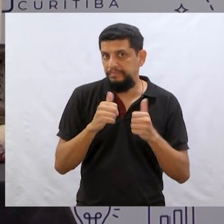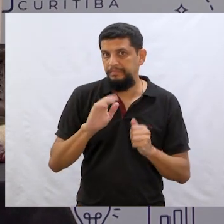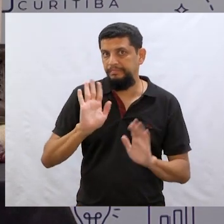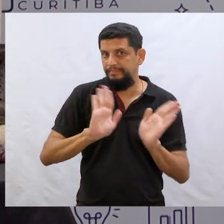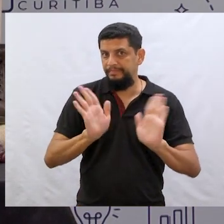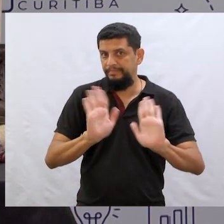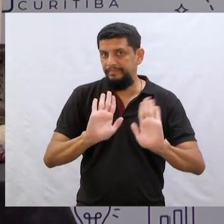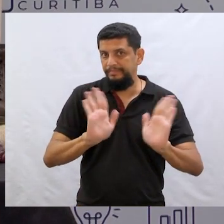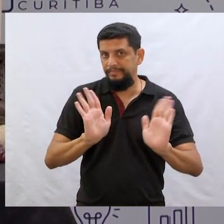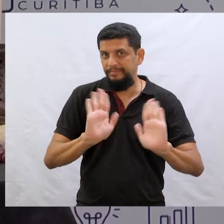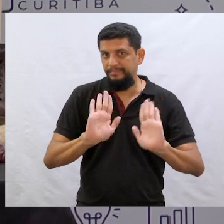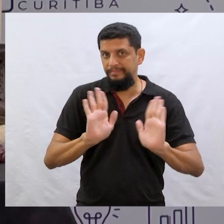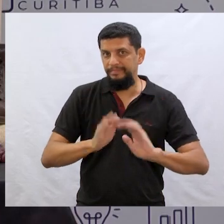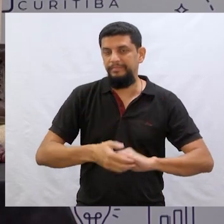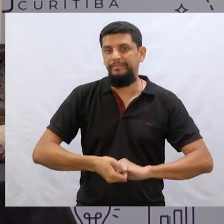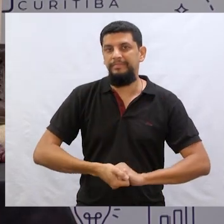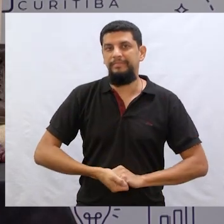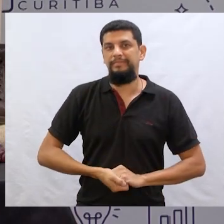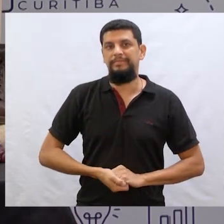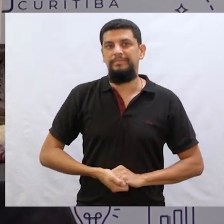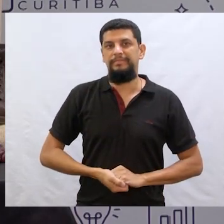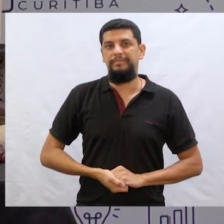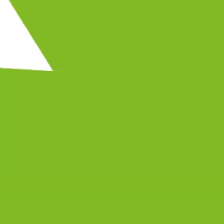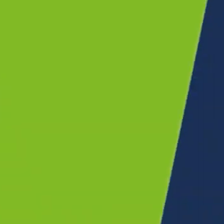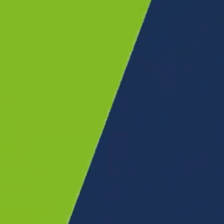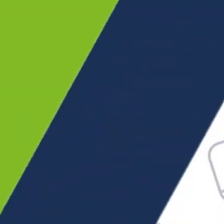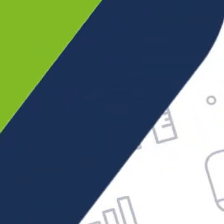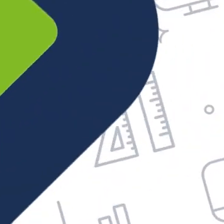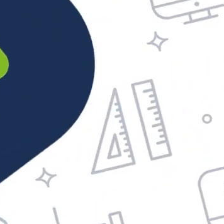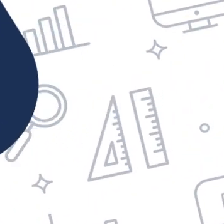Então, até a mais. Até a próxima aula. Tchau, tchau.